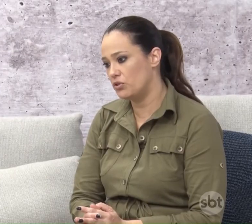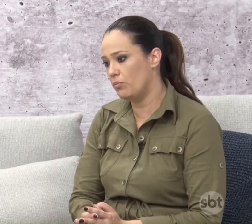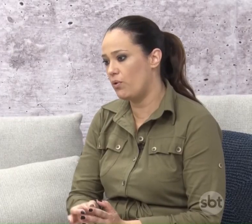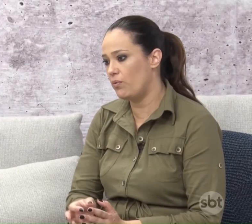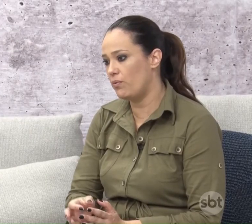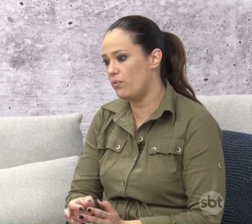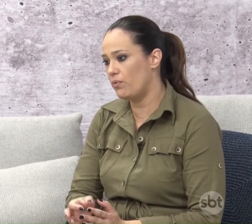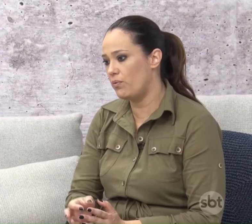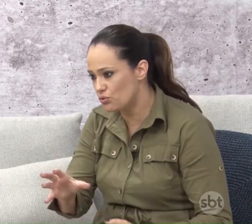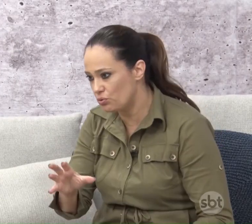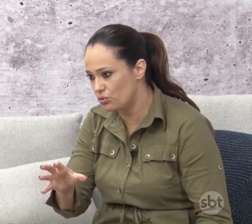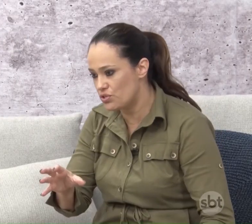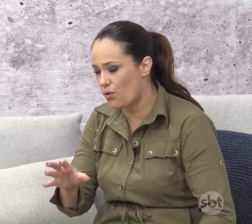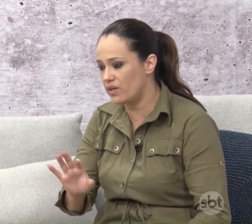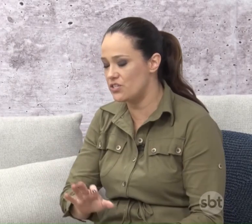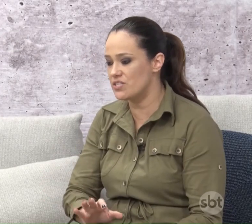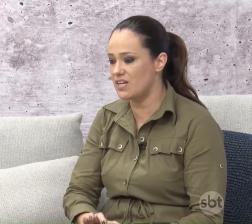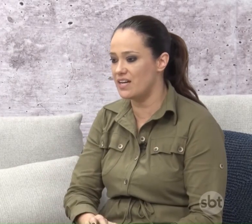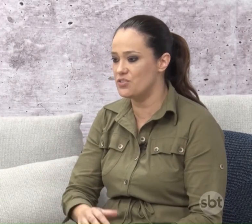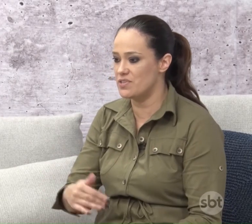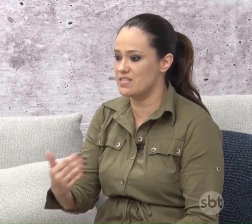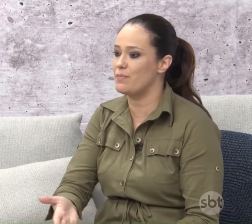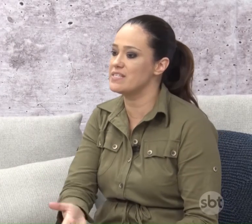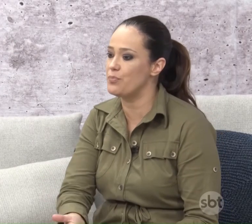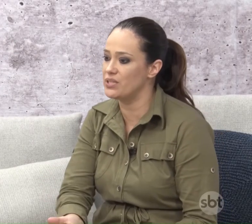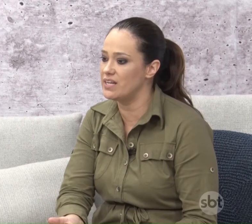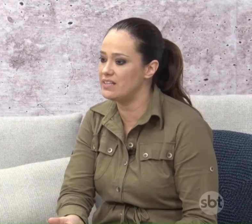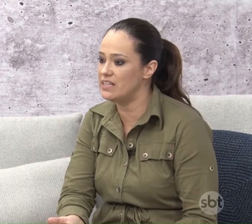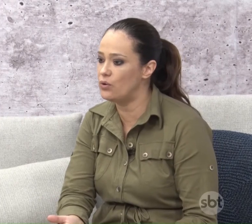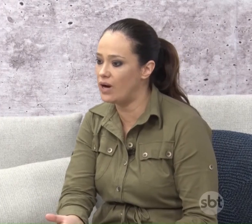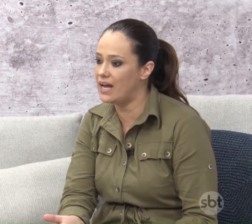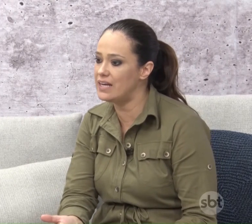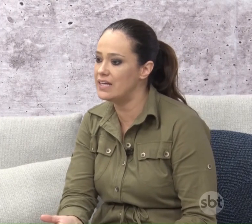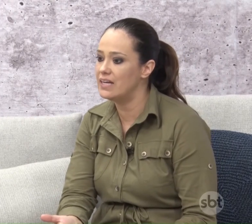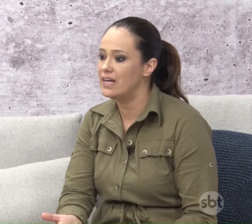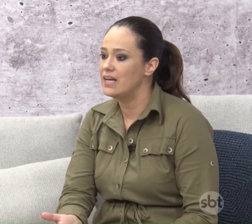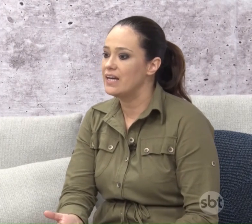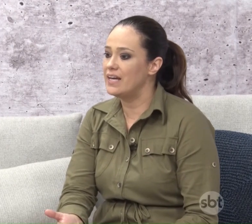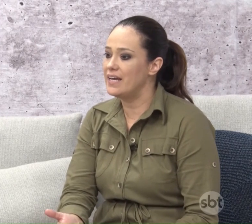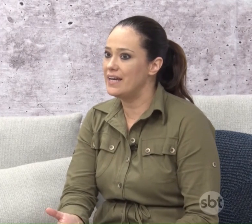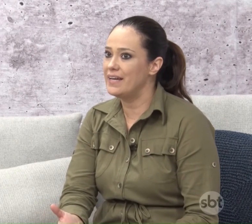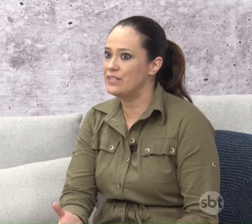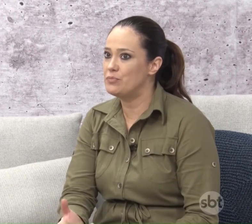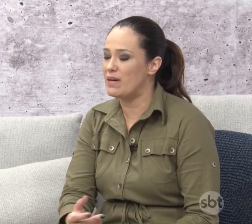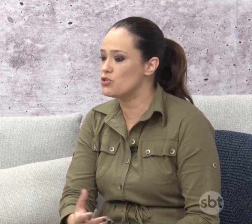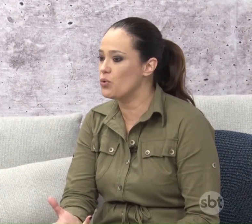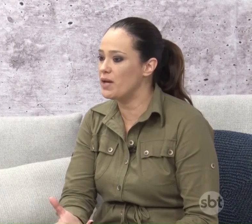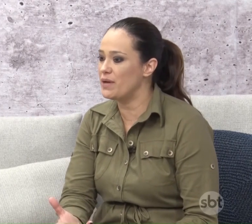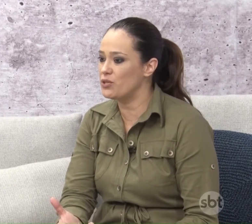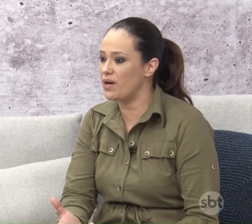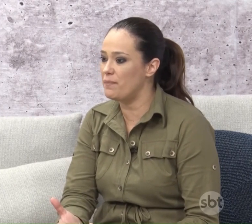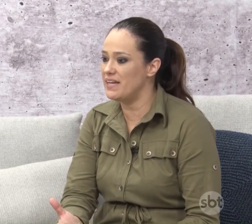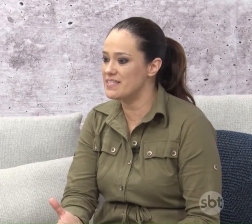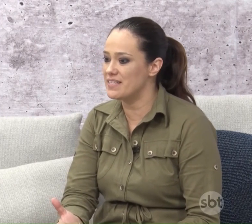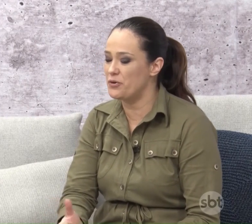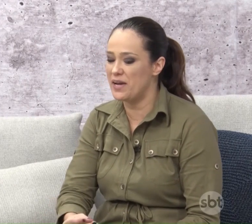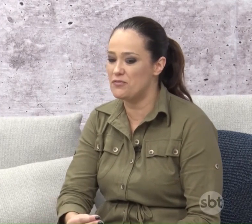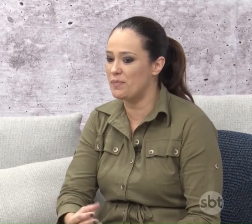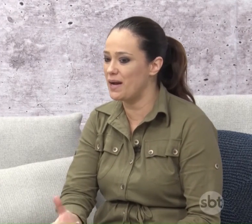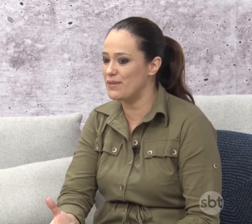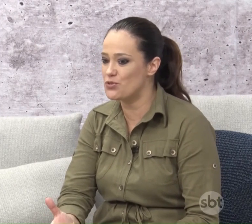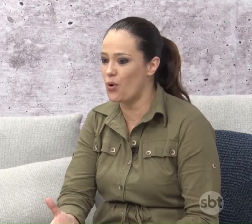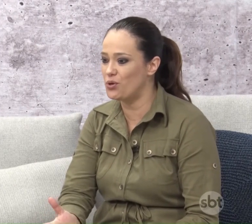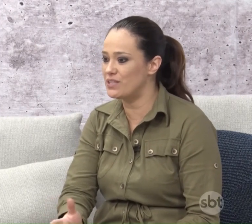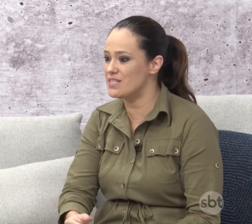casa. Muito bom. E antes disso tudo se concretizar e de você saber que você poderia atender online, passou o que pela tua cabeça?